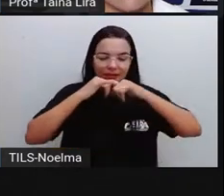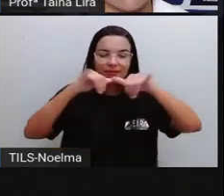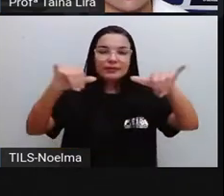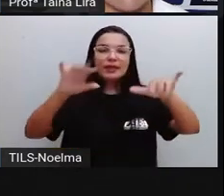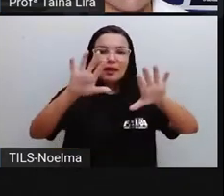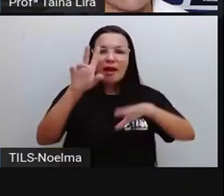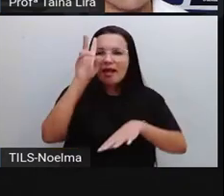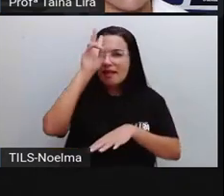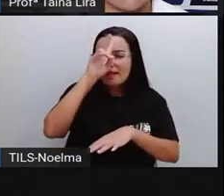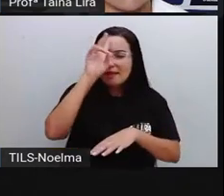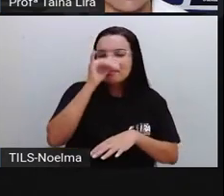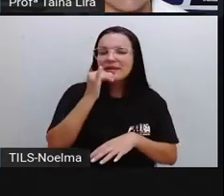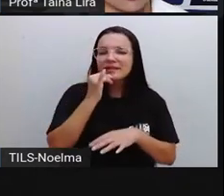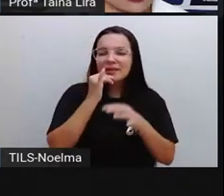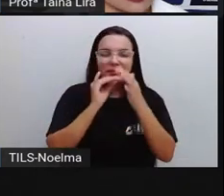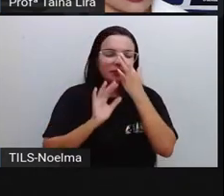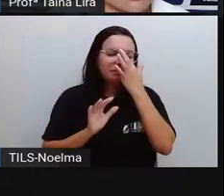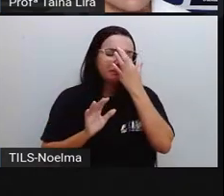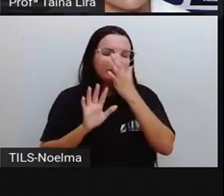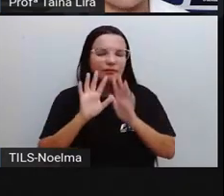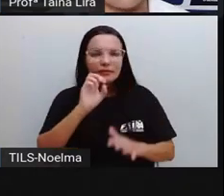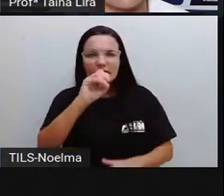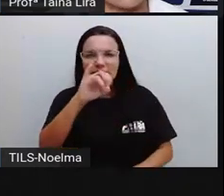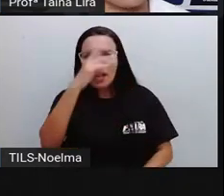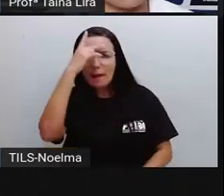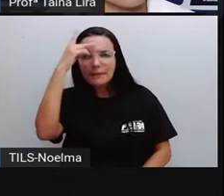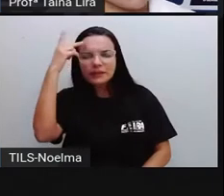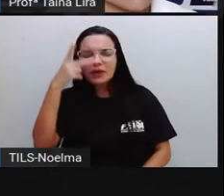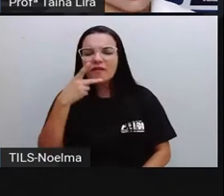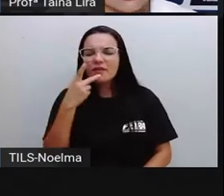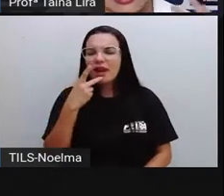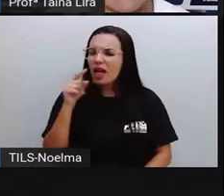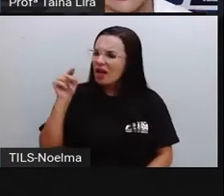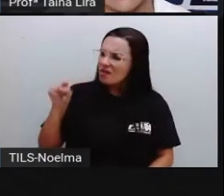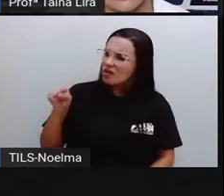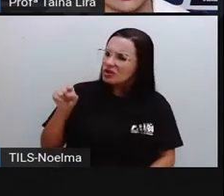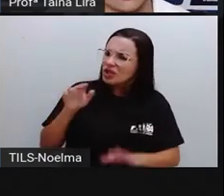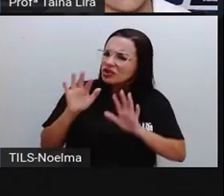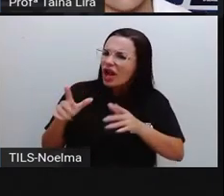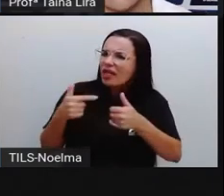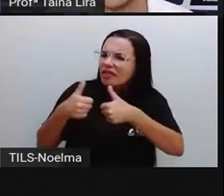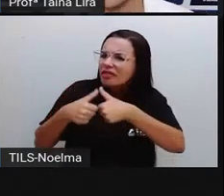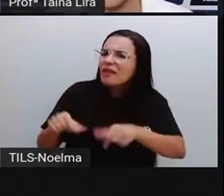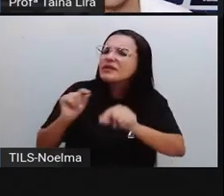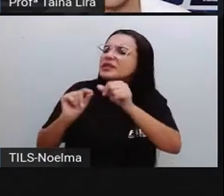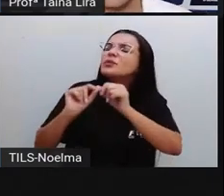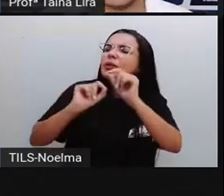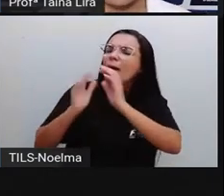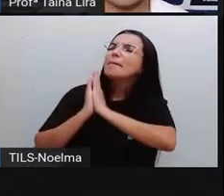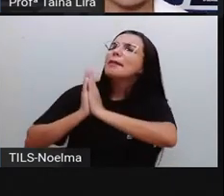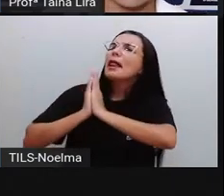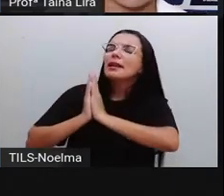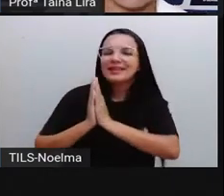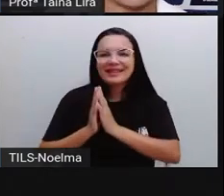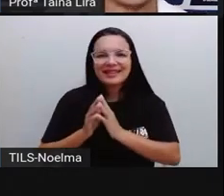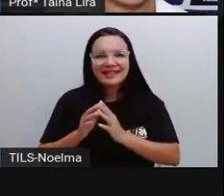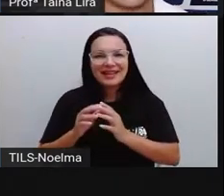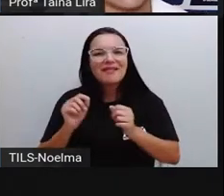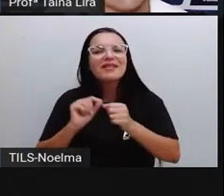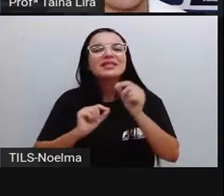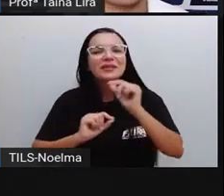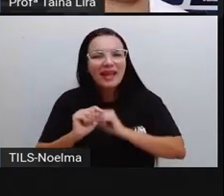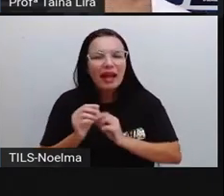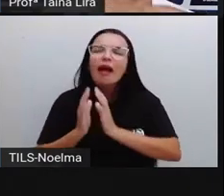fala assim, quando a pessoa fala alguma coisa e ele fala assim, fulano, você já tá apelando. É porque a pessoa já tá mexendo ali